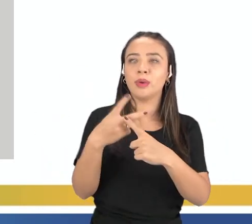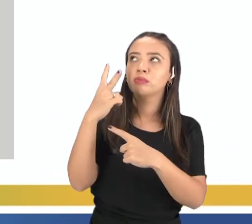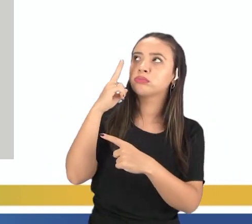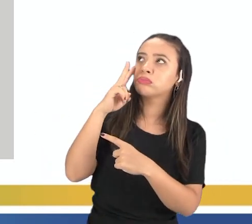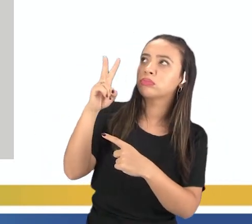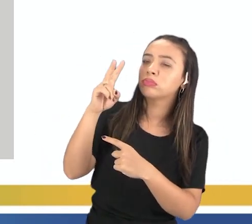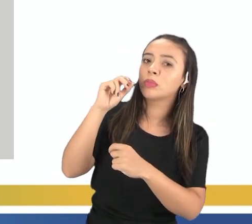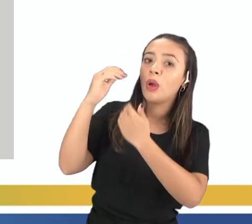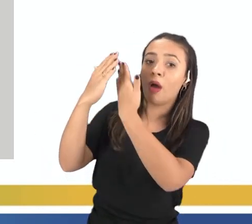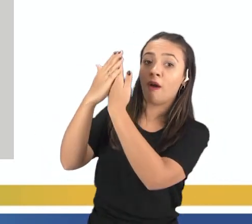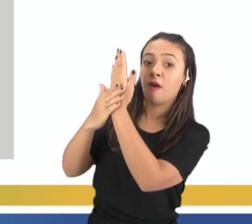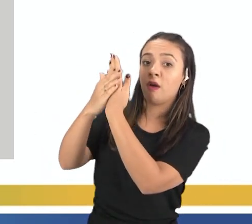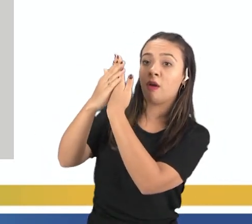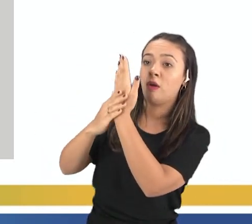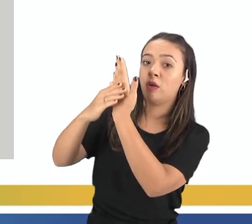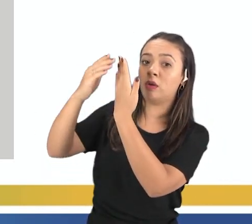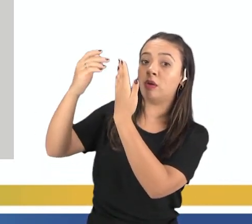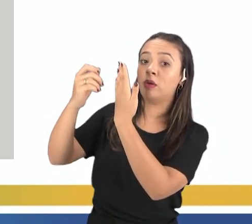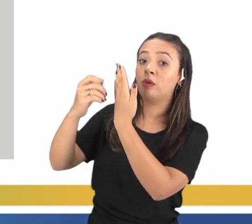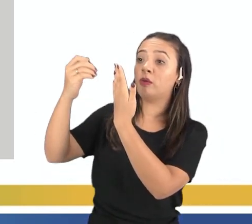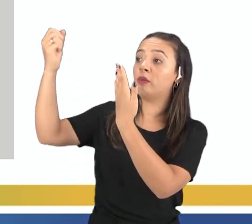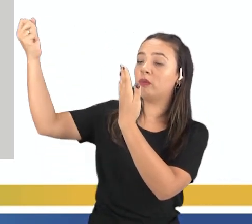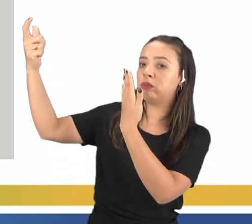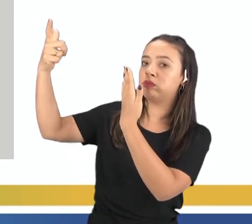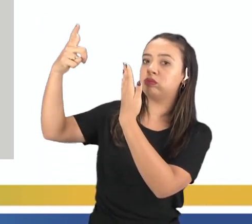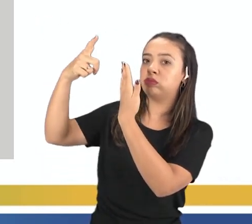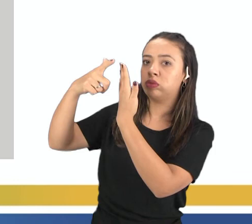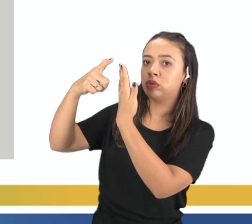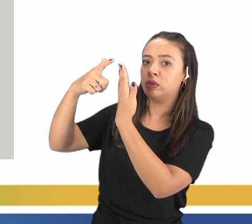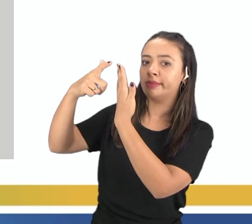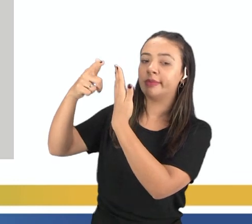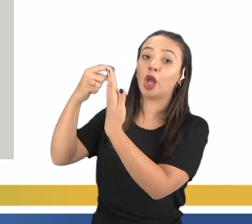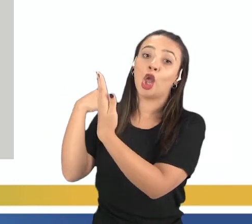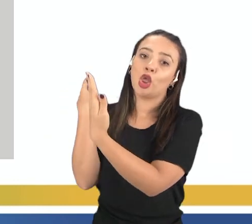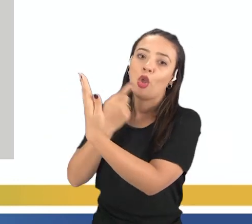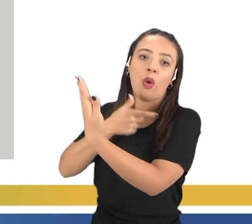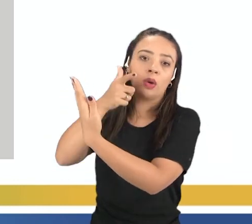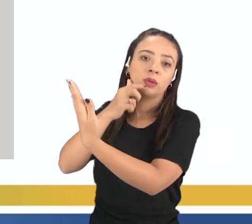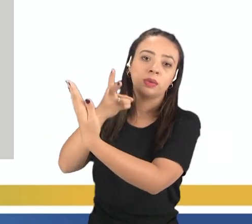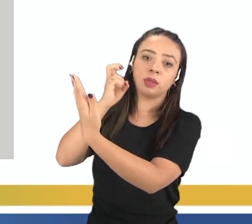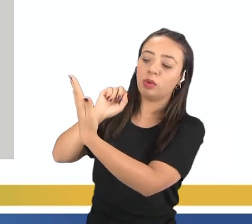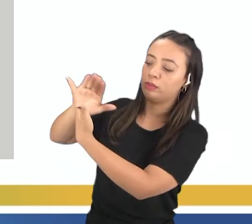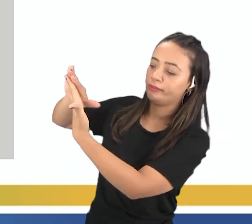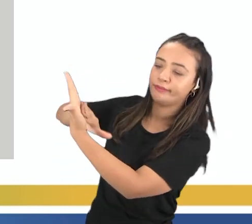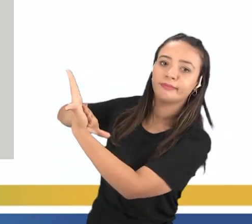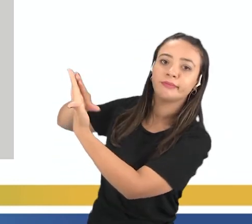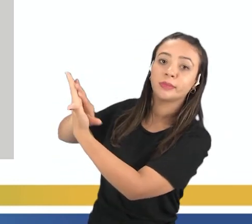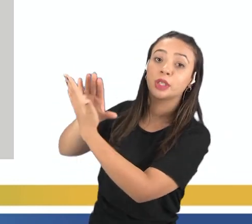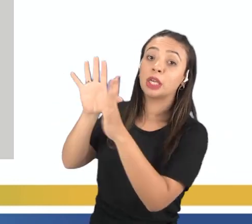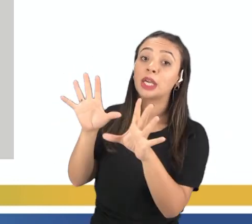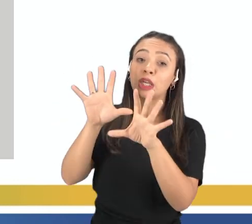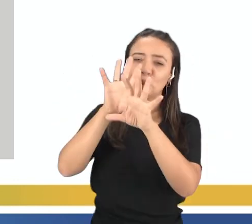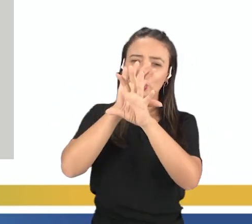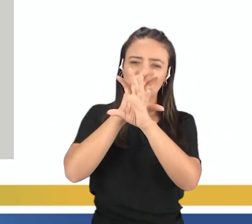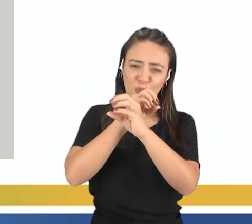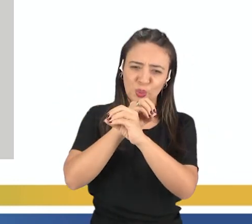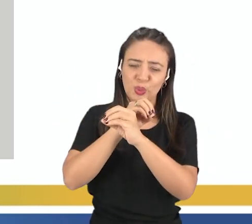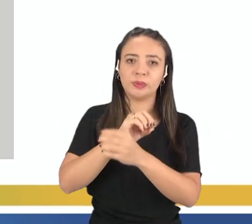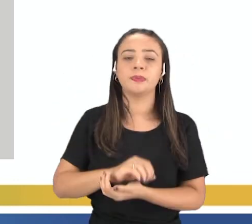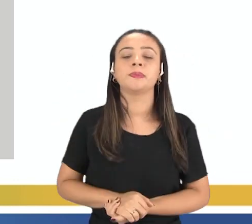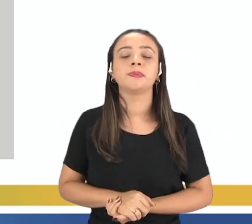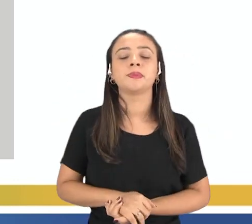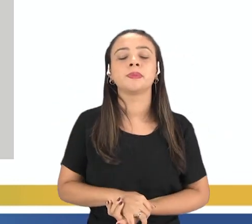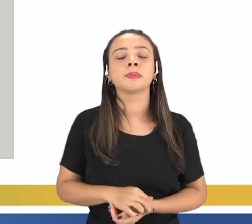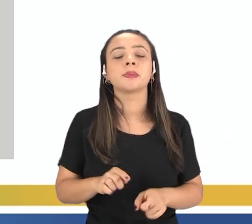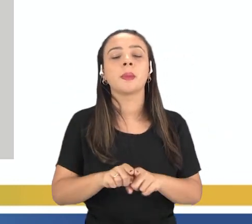visível está virada para o Sol. E aí só nos resta observar a fase escura dela, né? A face, desculpa. Qual é a fase da